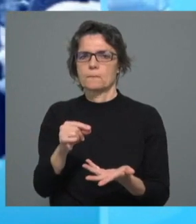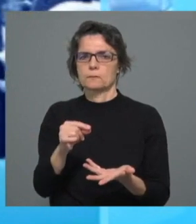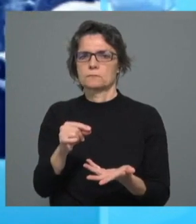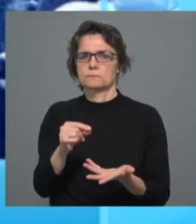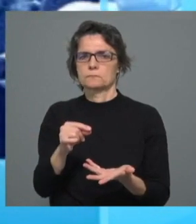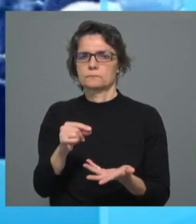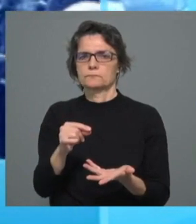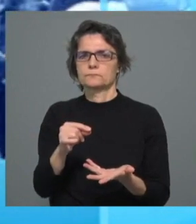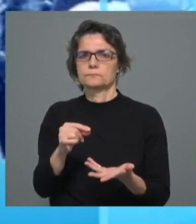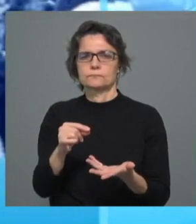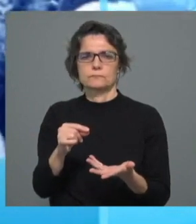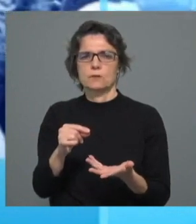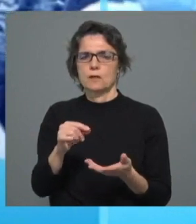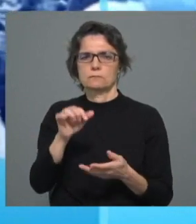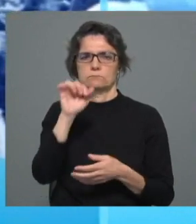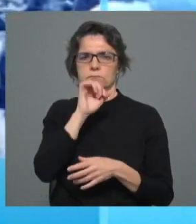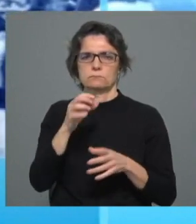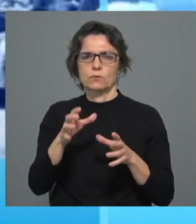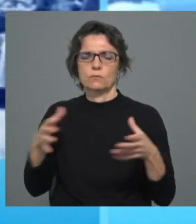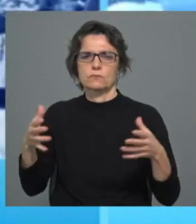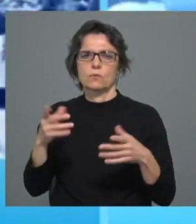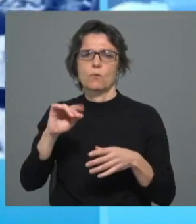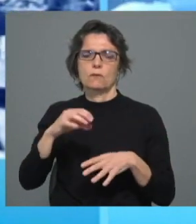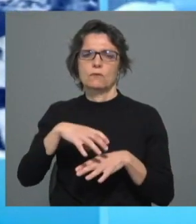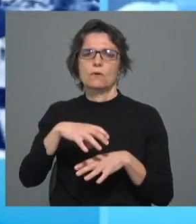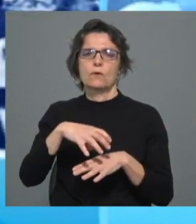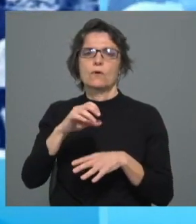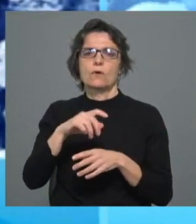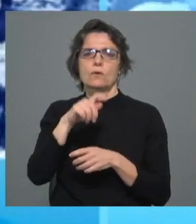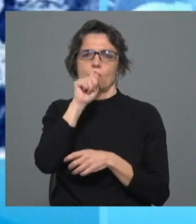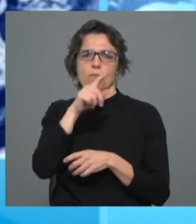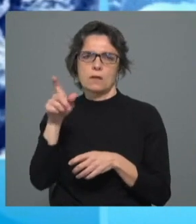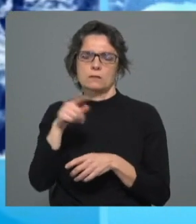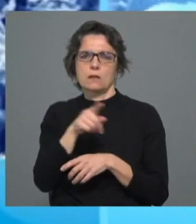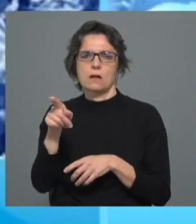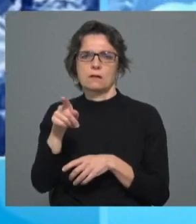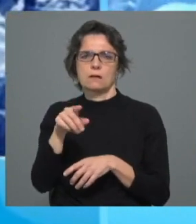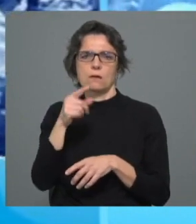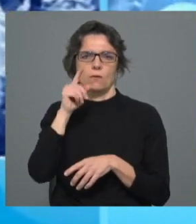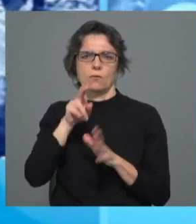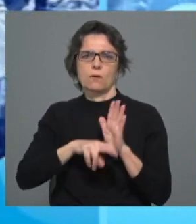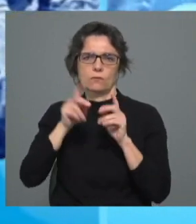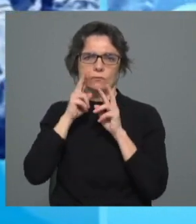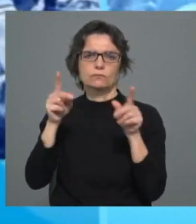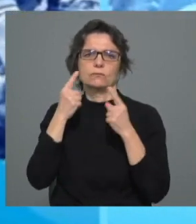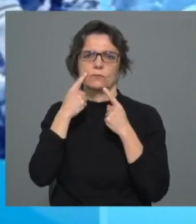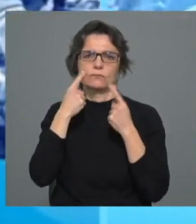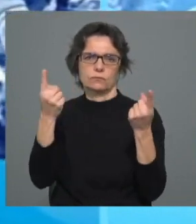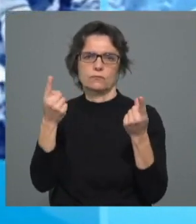da Generalidade dos Bispos na Gulbenkian quando foi da apresentação do relatório. É um momento particularmente difícil,